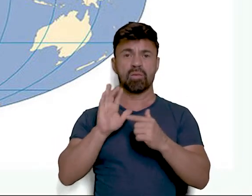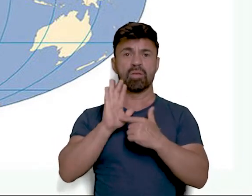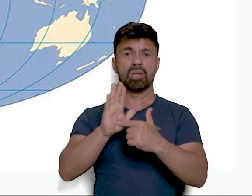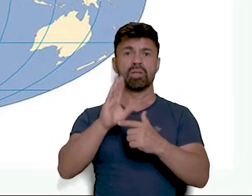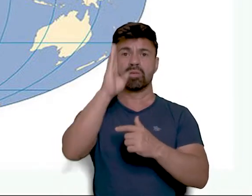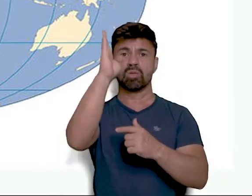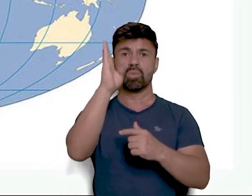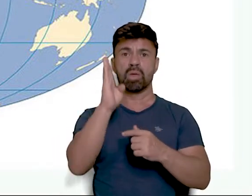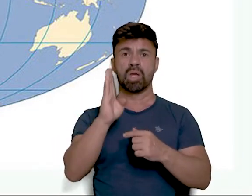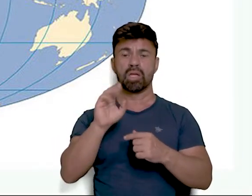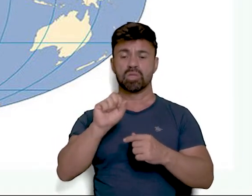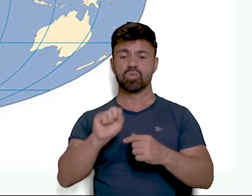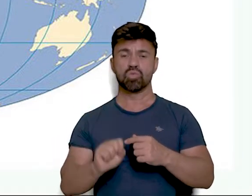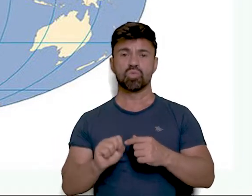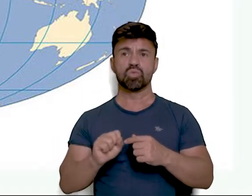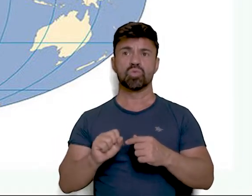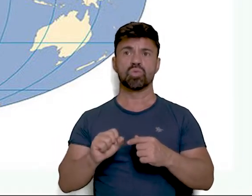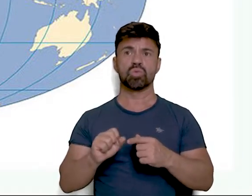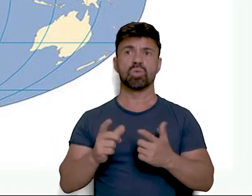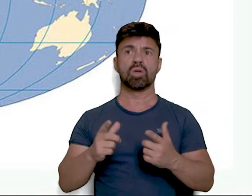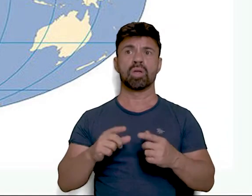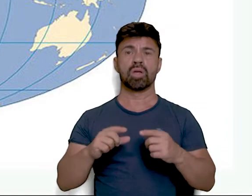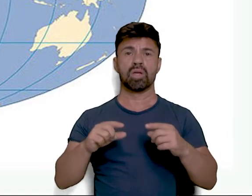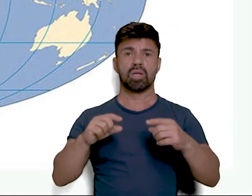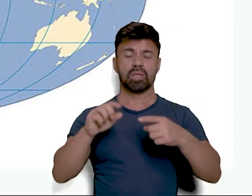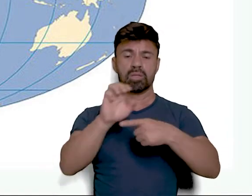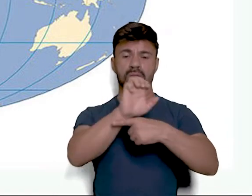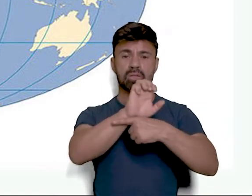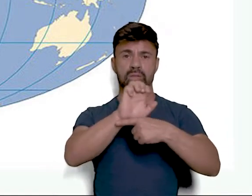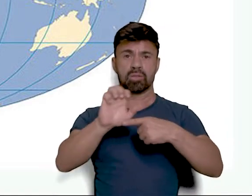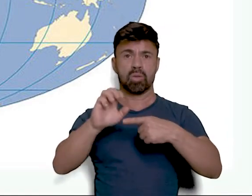hemisfério sul. E a linha paralela, principal, é a linha do Equador.